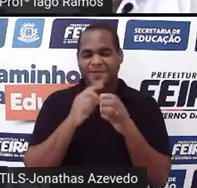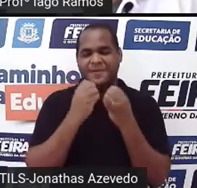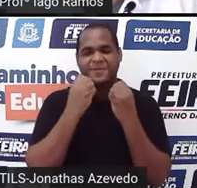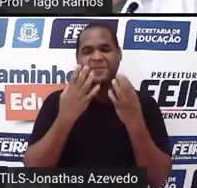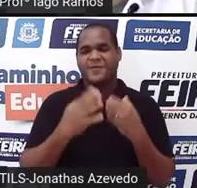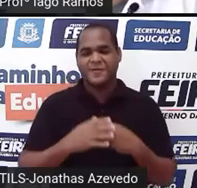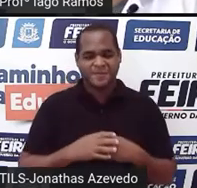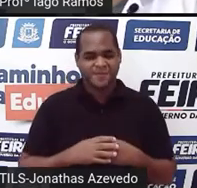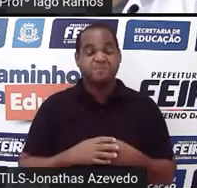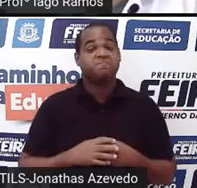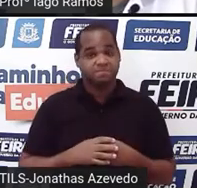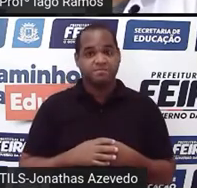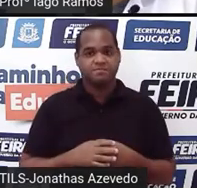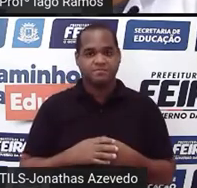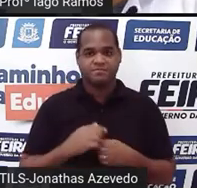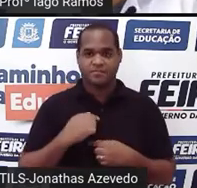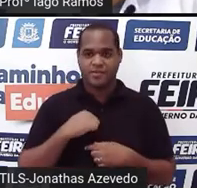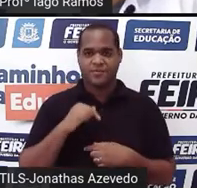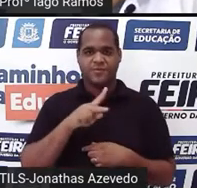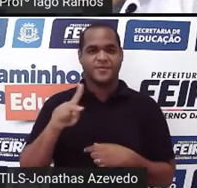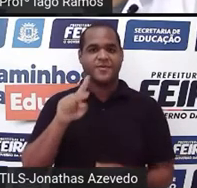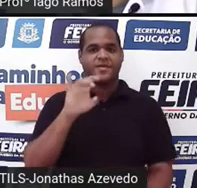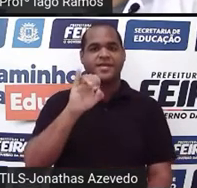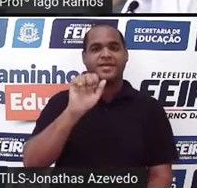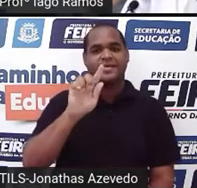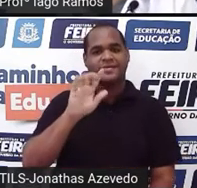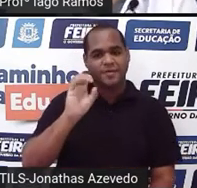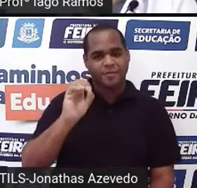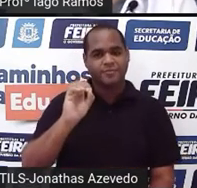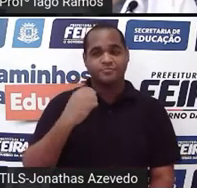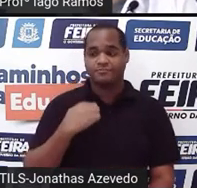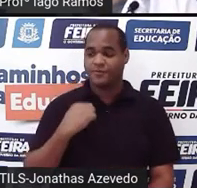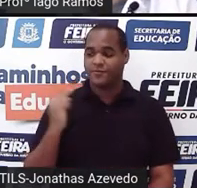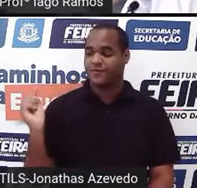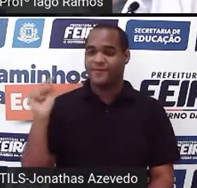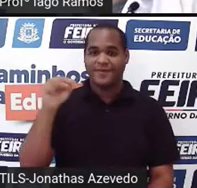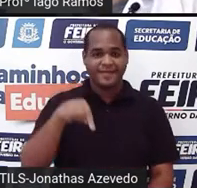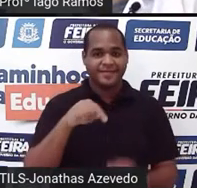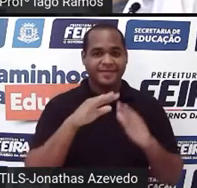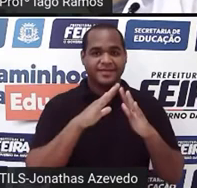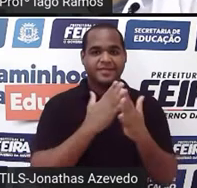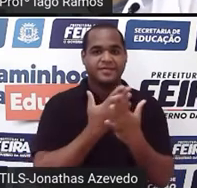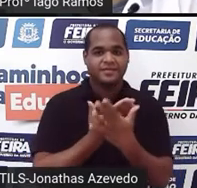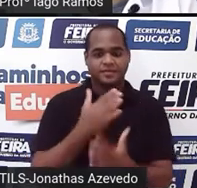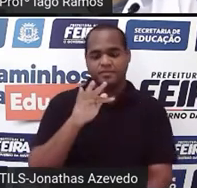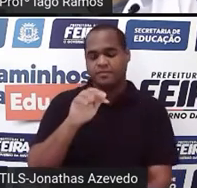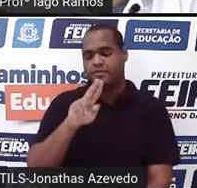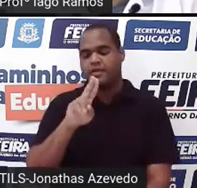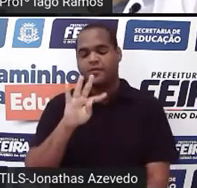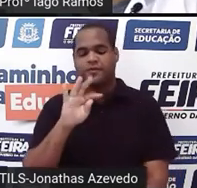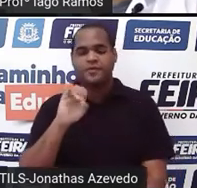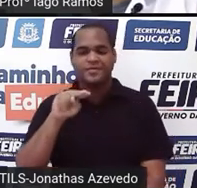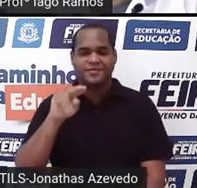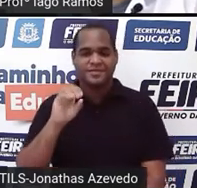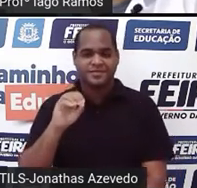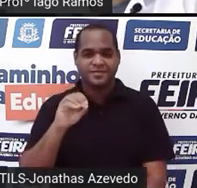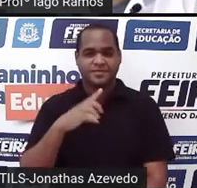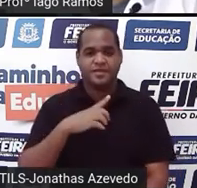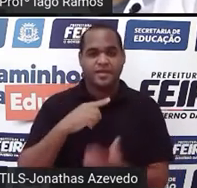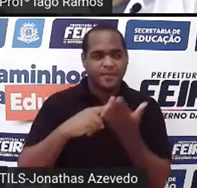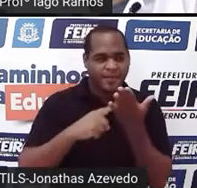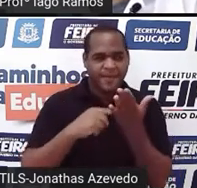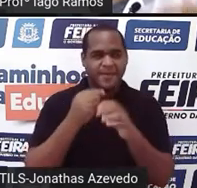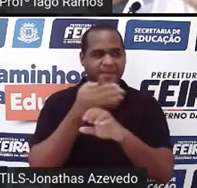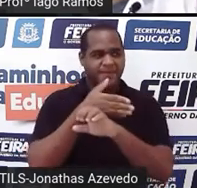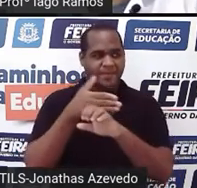Bom, eu sou o professor Iago Ramos, venho lá da escola municipal Faustino Dias Lima, a minha pele é